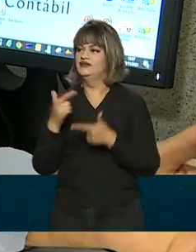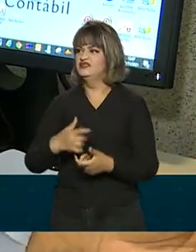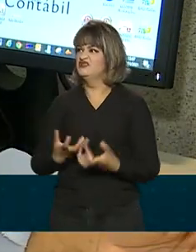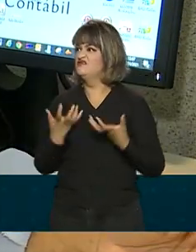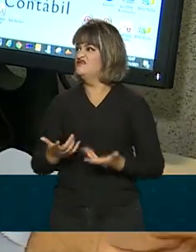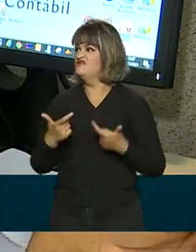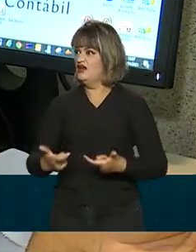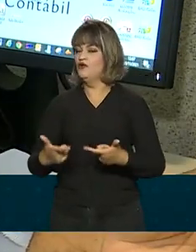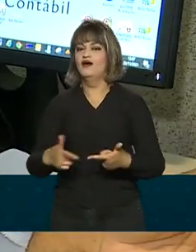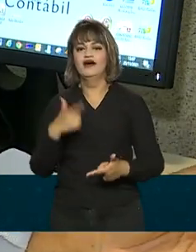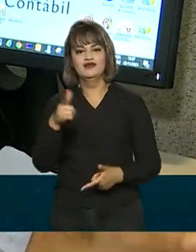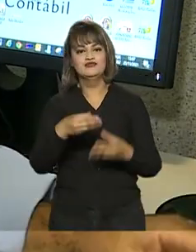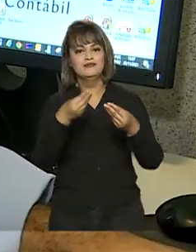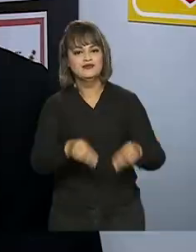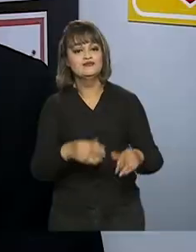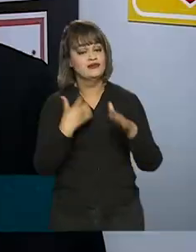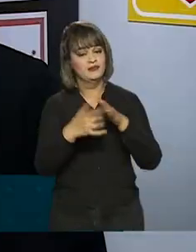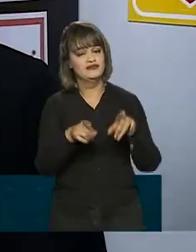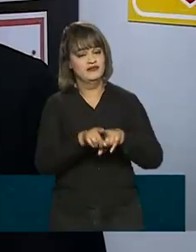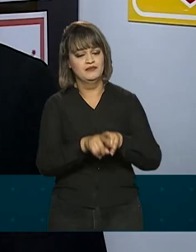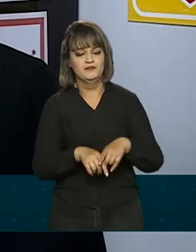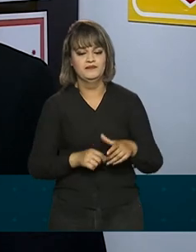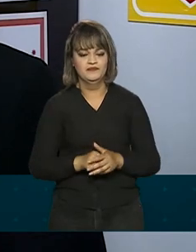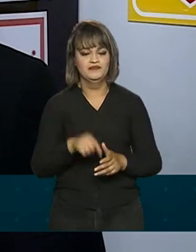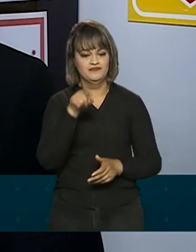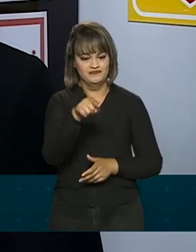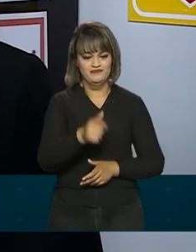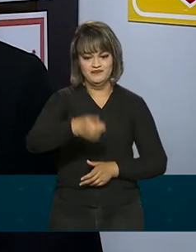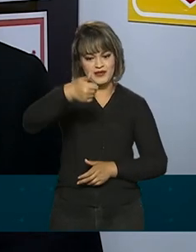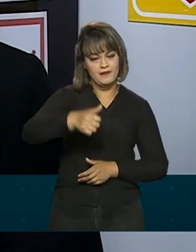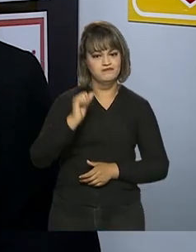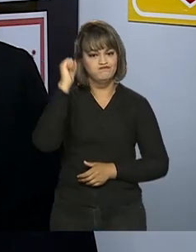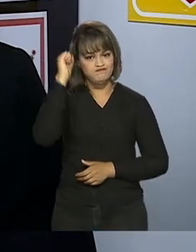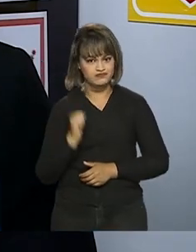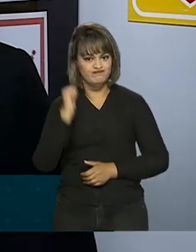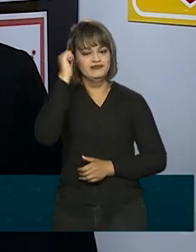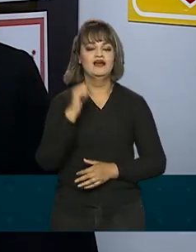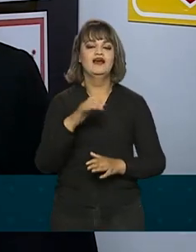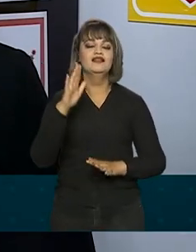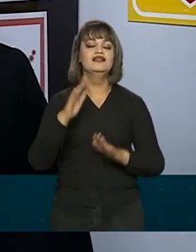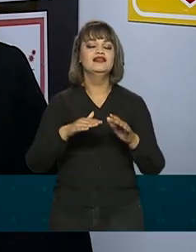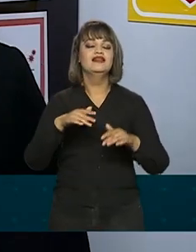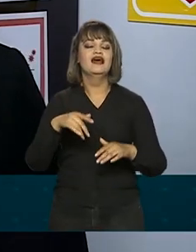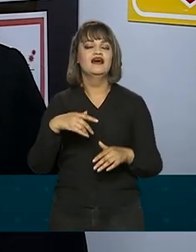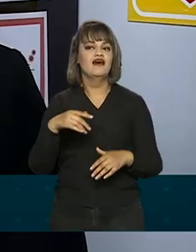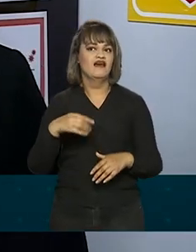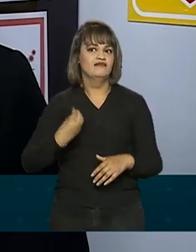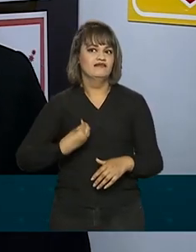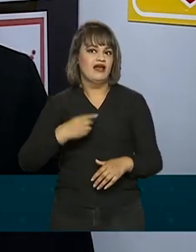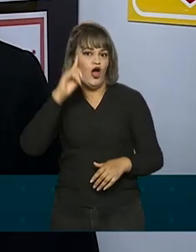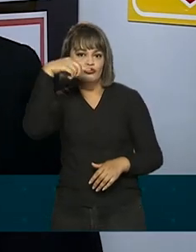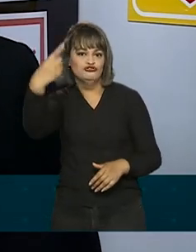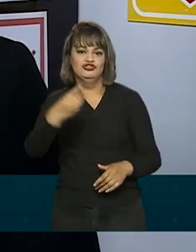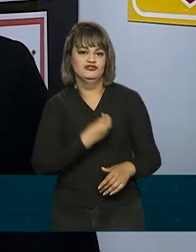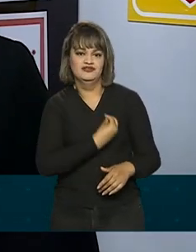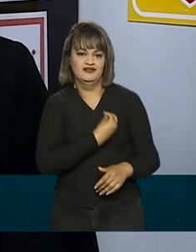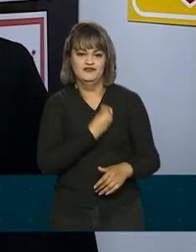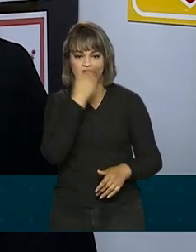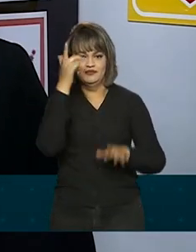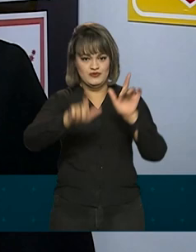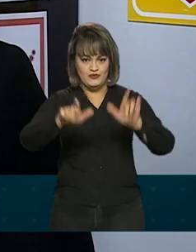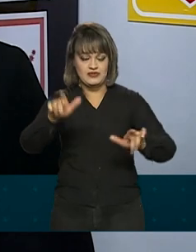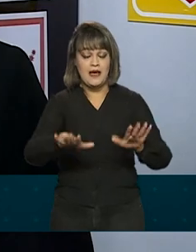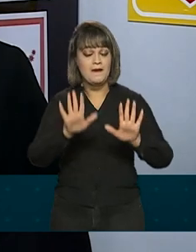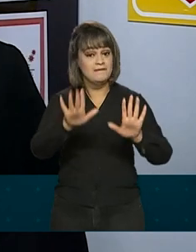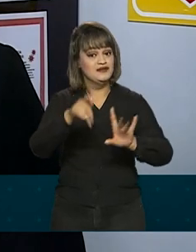quer dizer, sai prejudicado você e a empresa. O ponto eletrônico já faz parte do dia a dia de muitos trabalhadores. Mas a